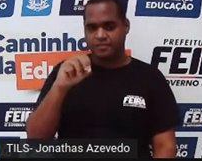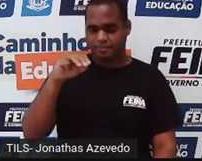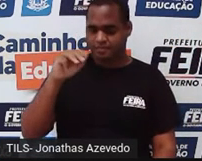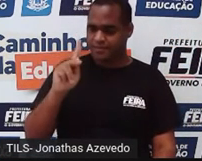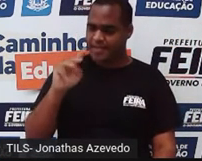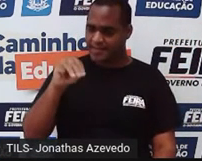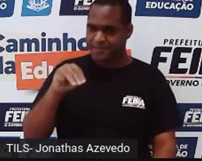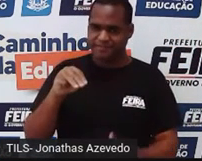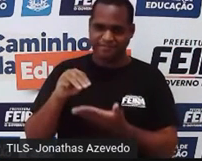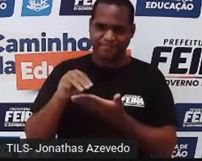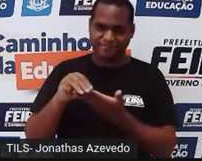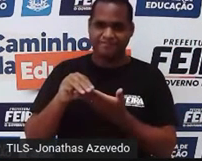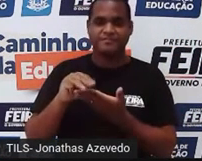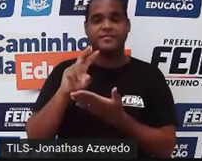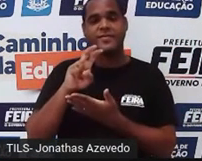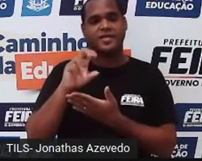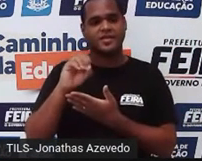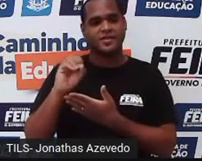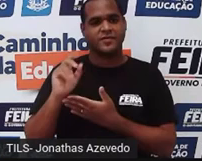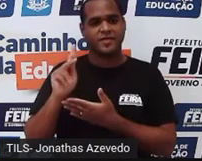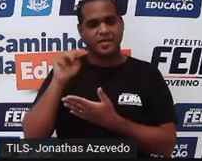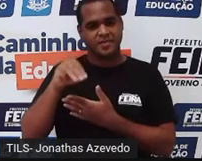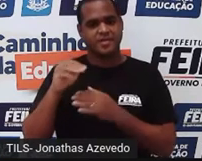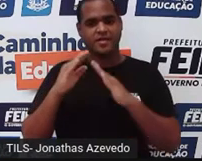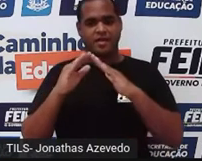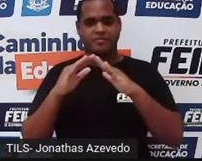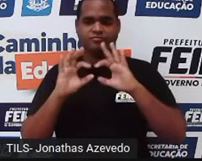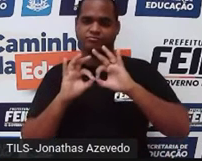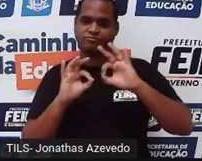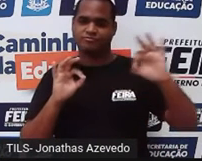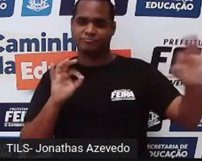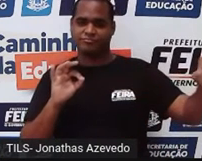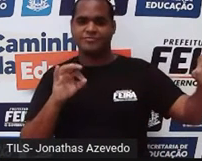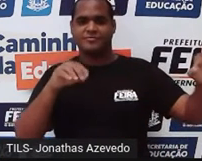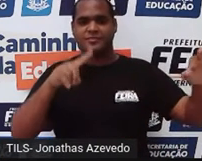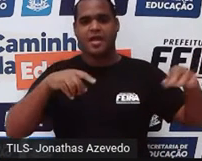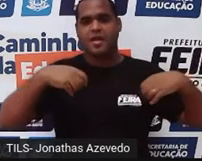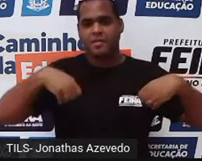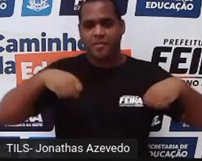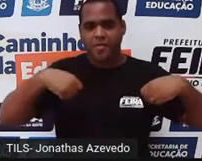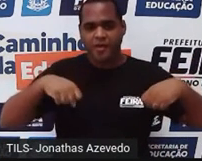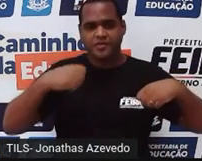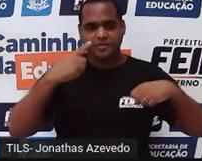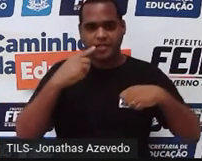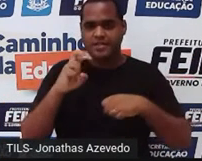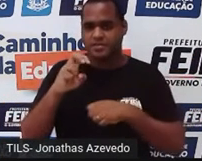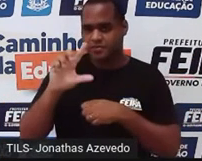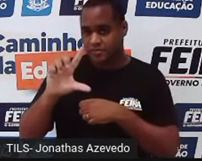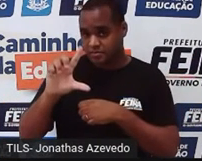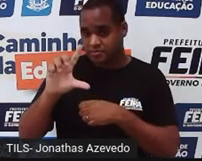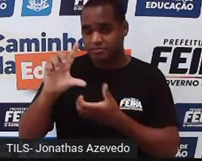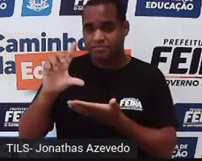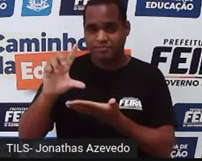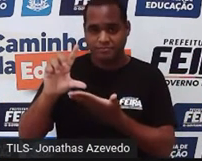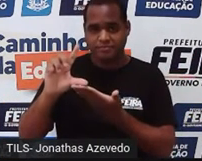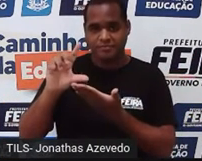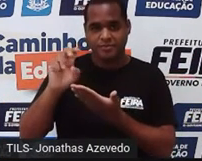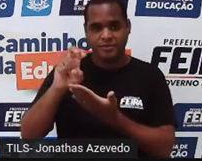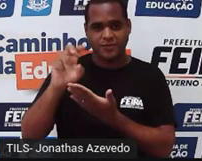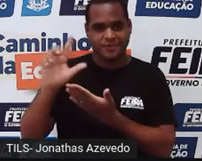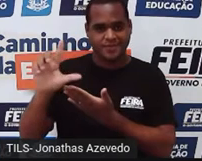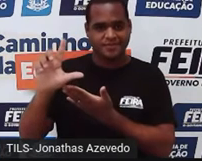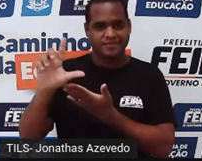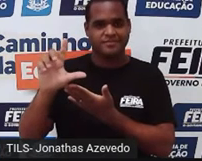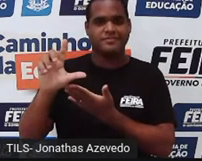500, né? Dos 500 quilômetros. Sua moto consome 5 litros, já apareceu outro número,